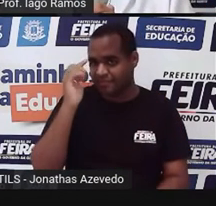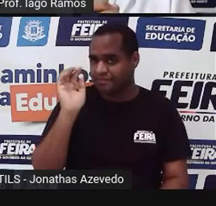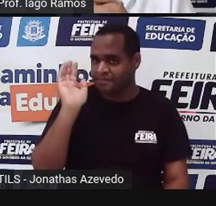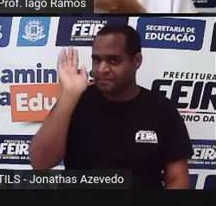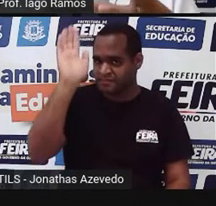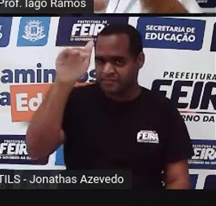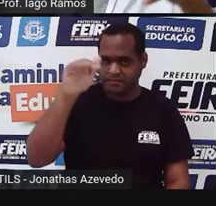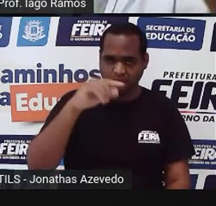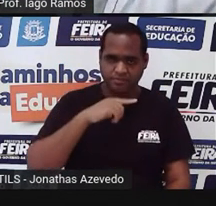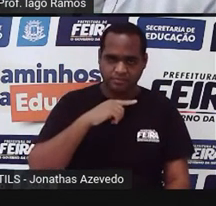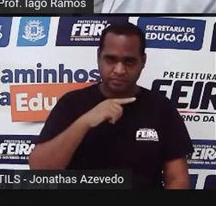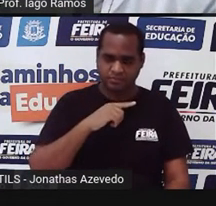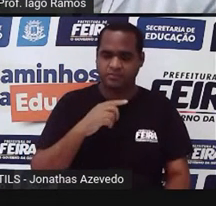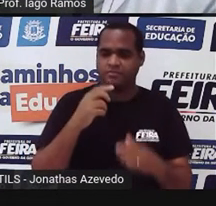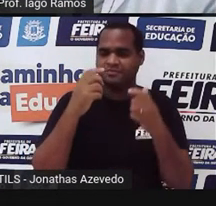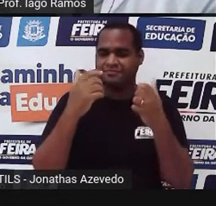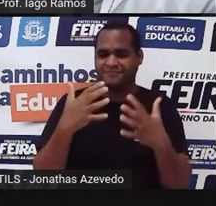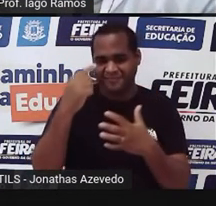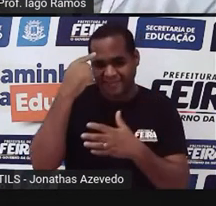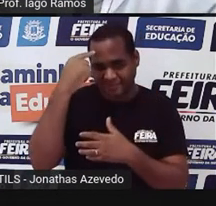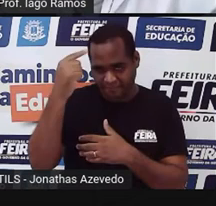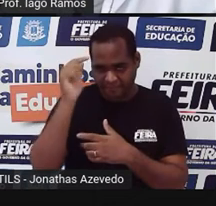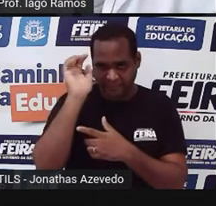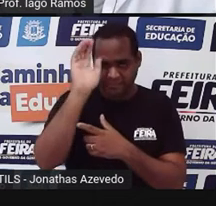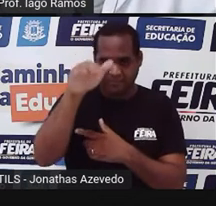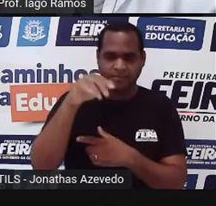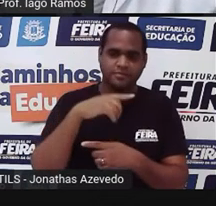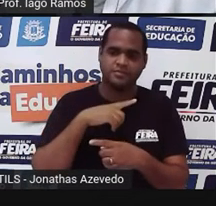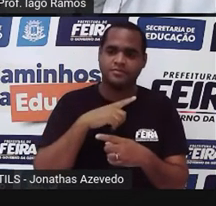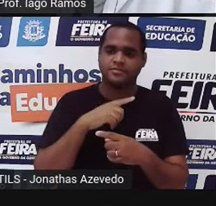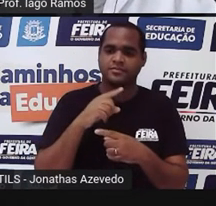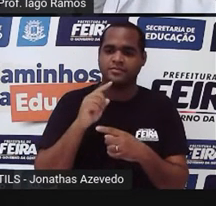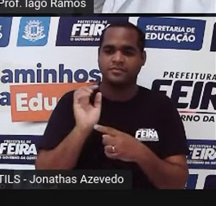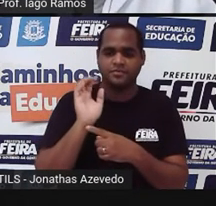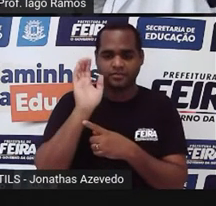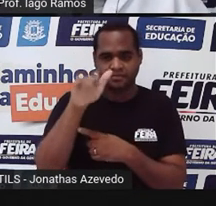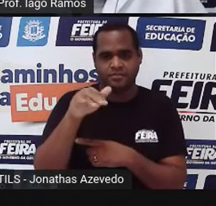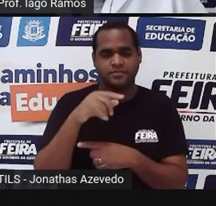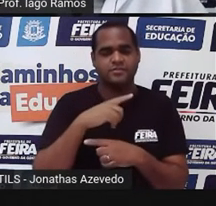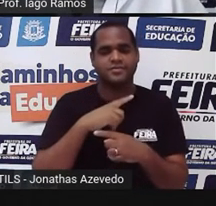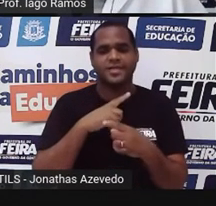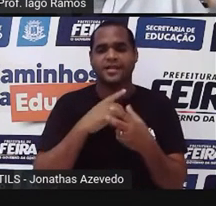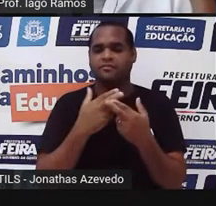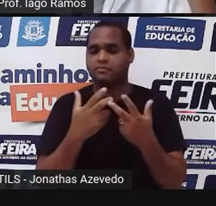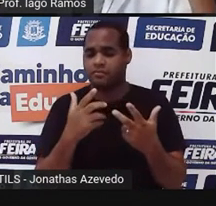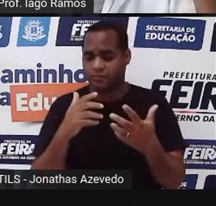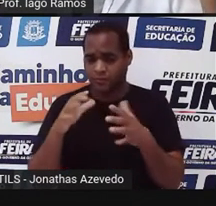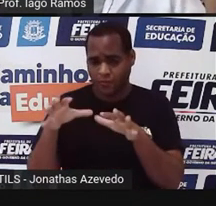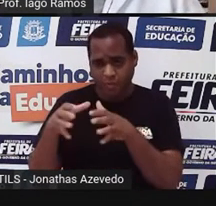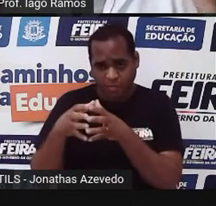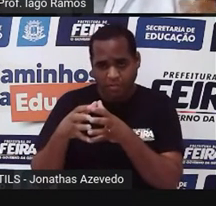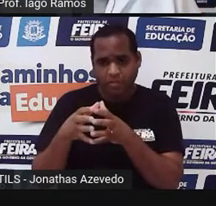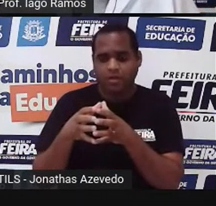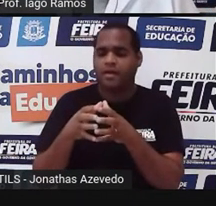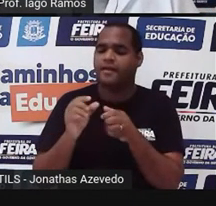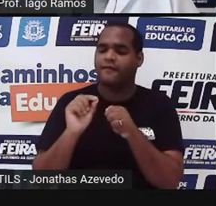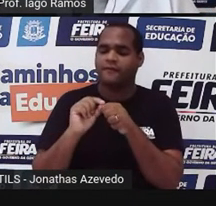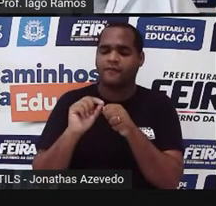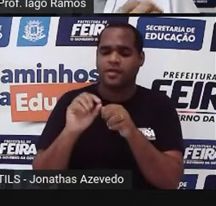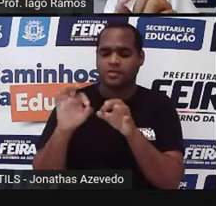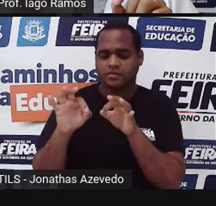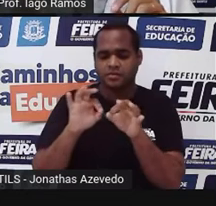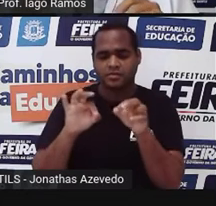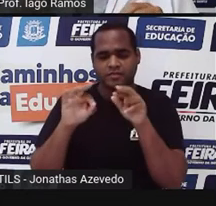a média das alturas dos jogadores ou jogadoras de um time. Como é que faz essa média das